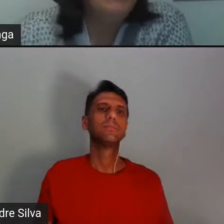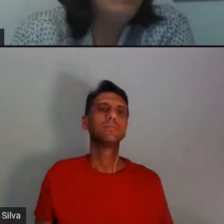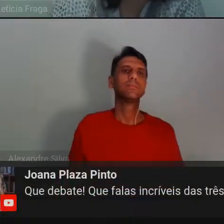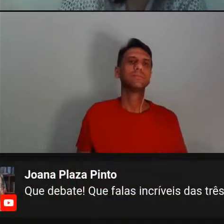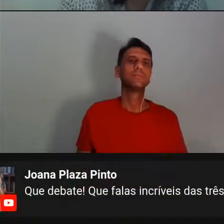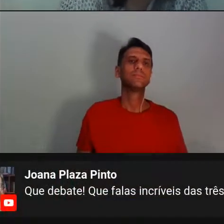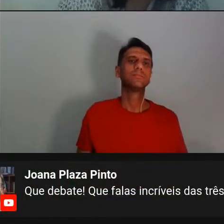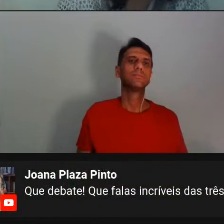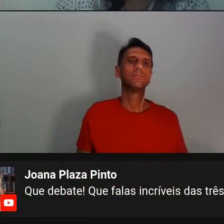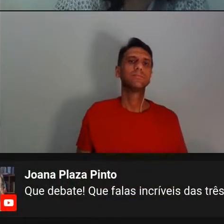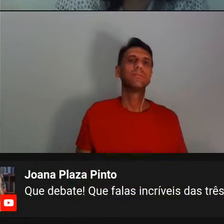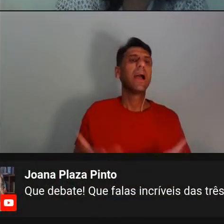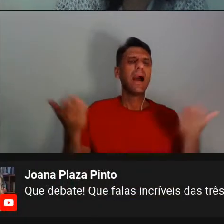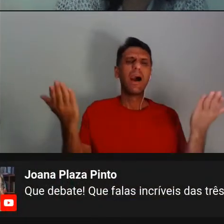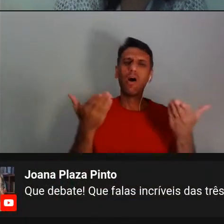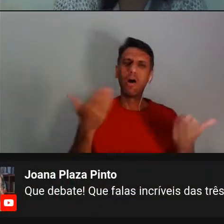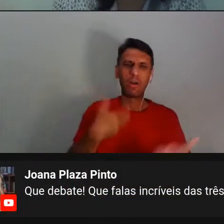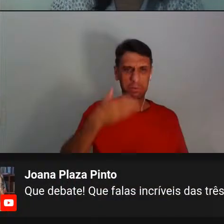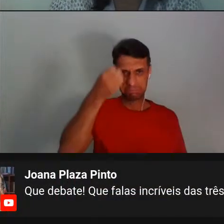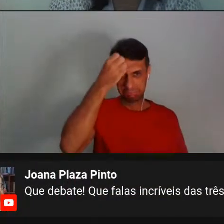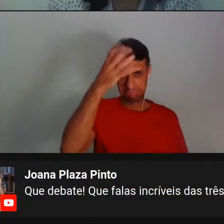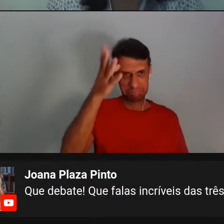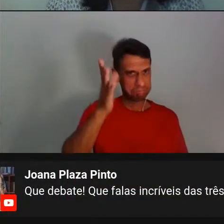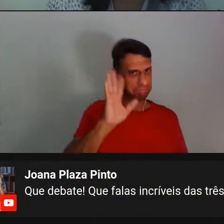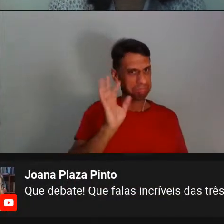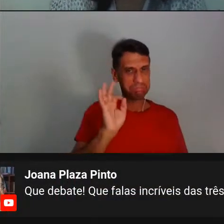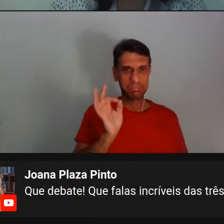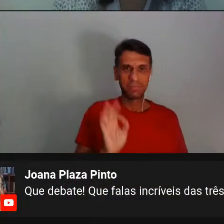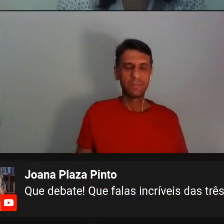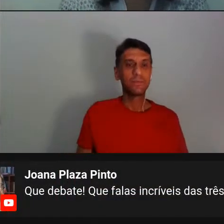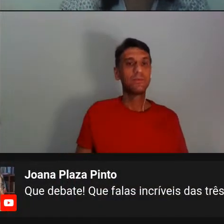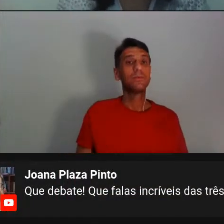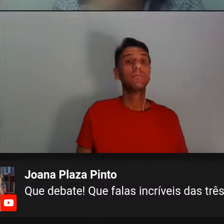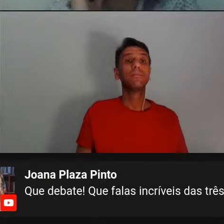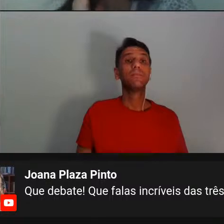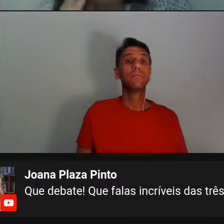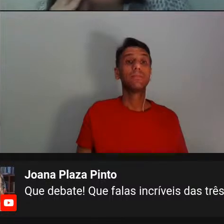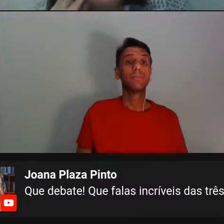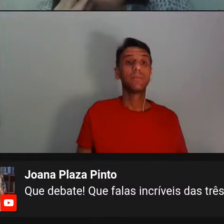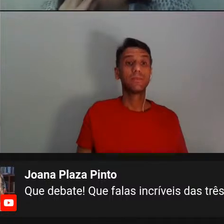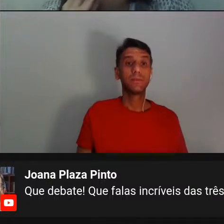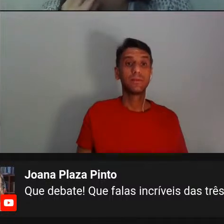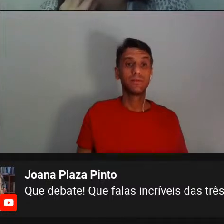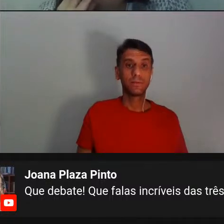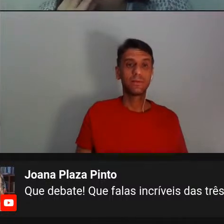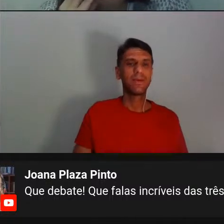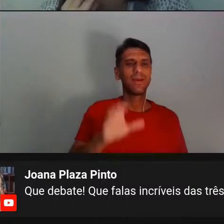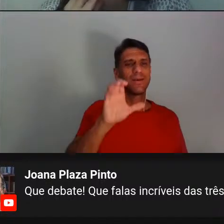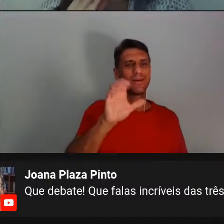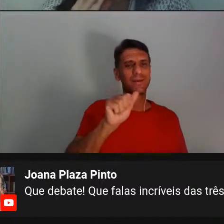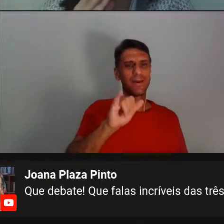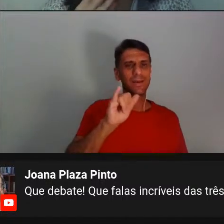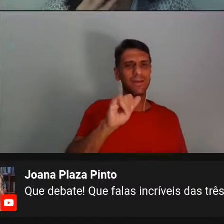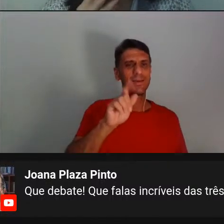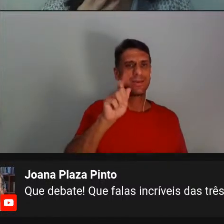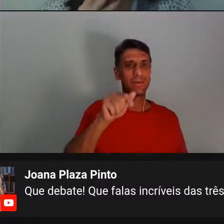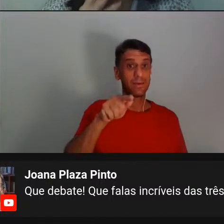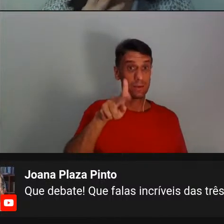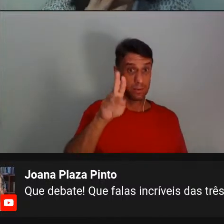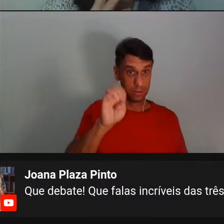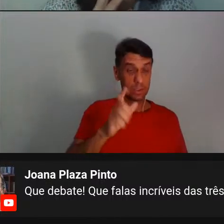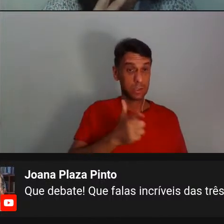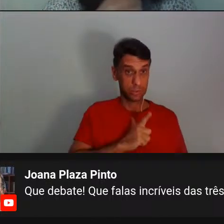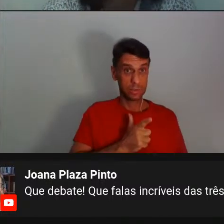Não, agora eu não me lembro de nenhuma, não. Eu gosto, eu gosto uma coisa que o Caingang tem. Eu estou lembrando. Muito interessante.